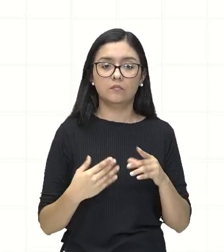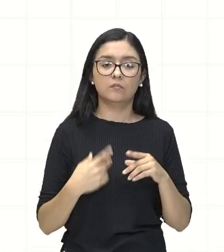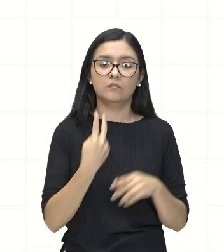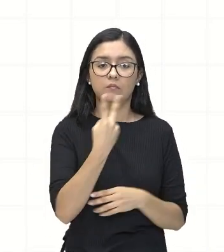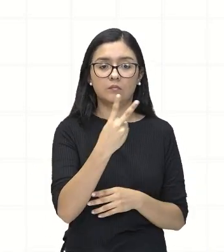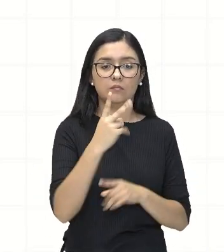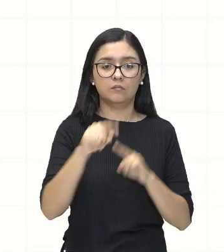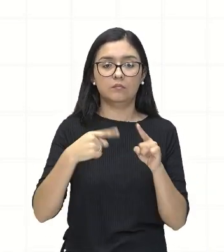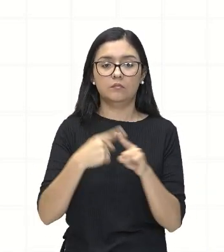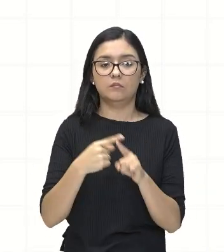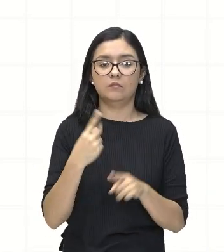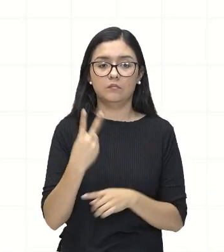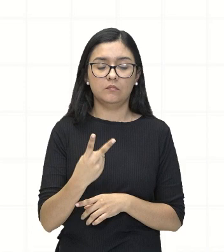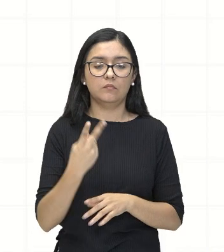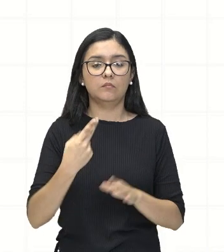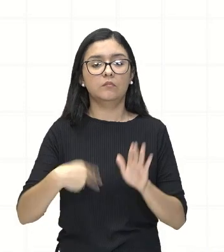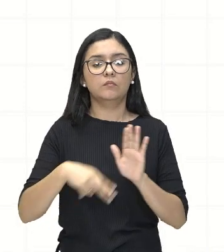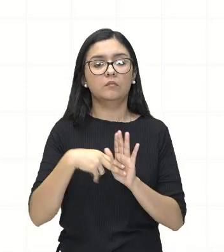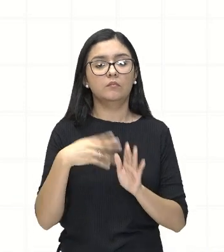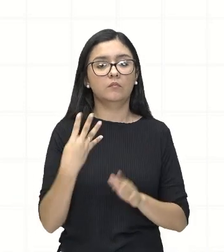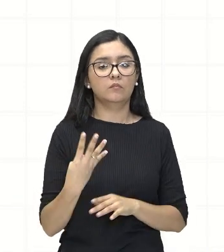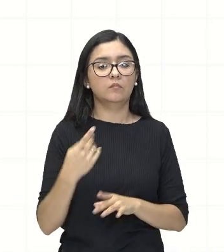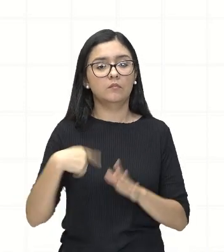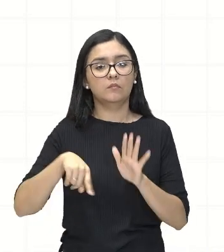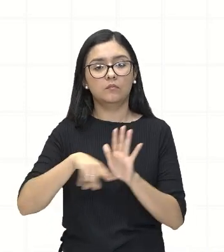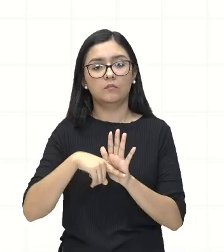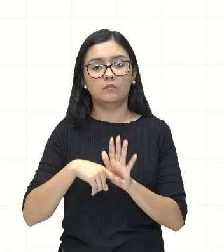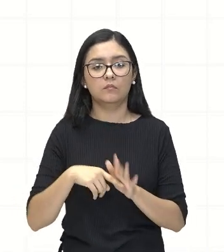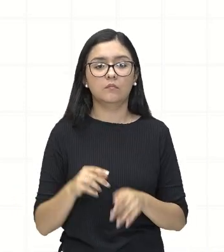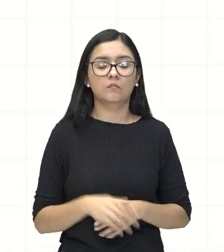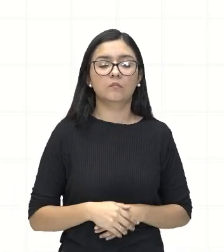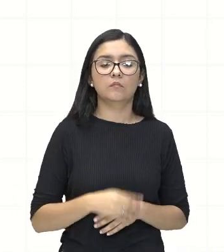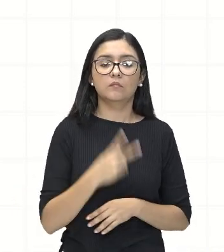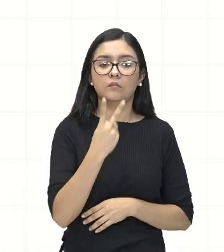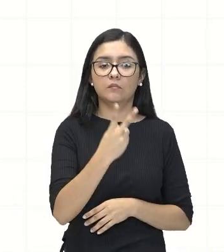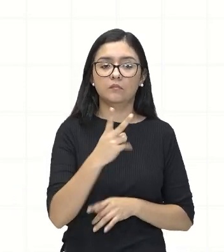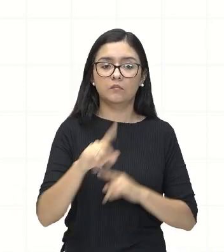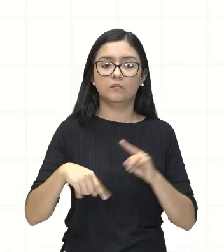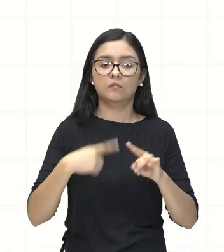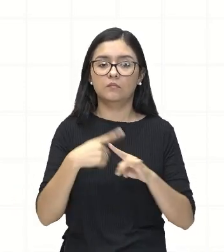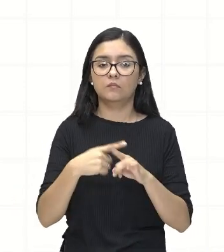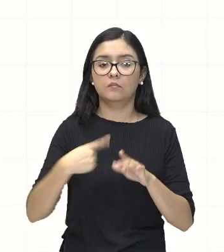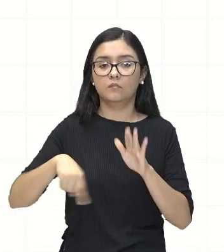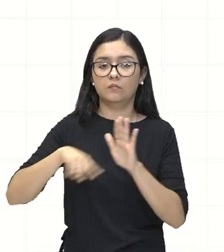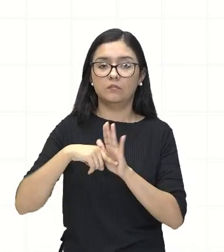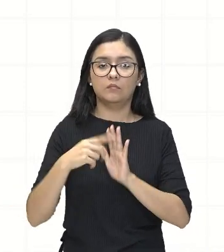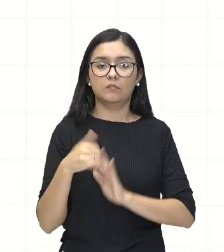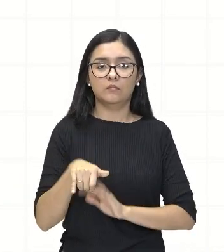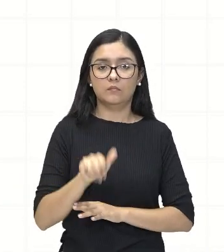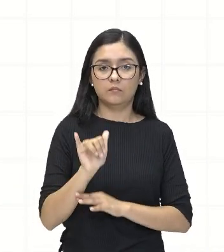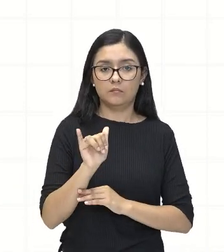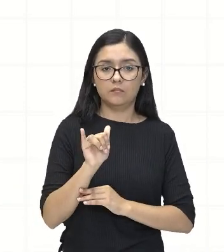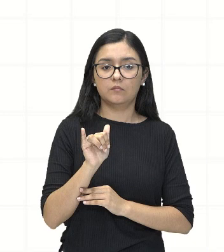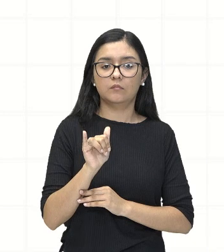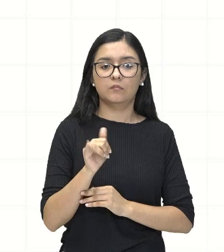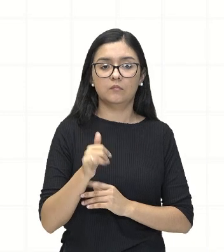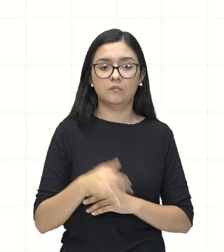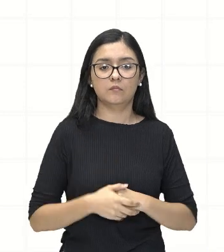2 é 4, menos e o 2 também vai multiplicar o menos Y. Tá?